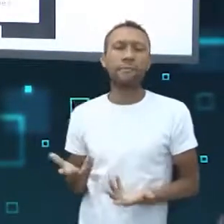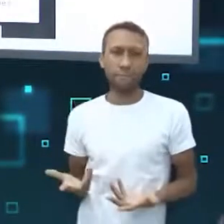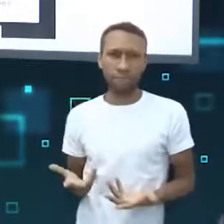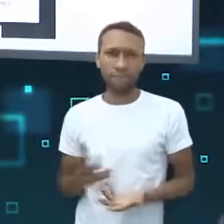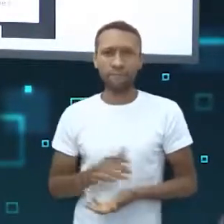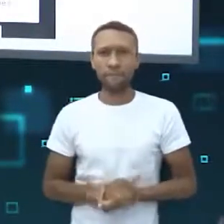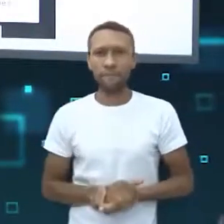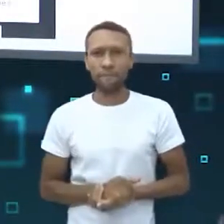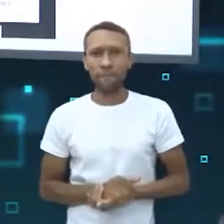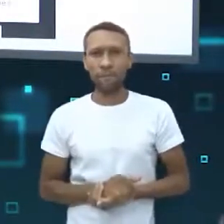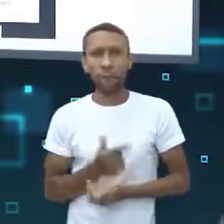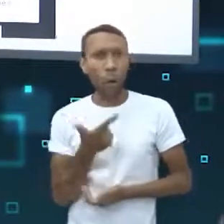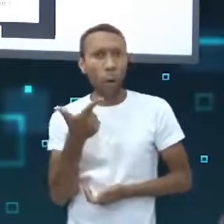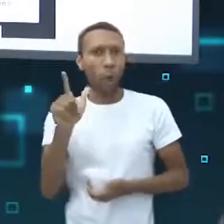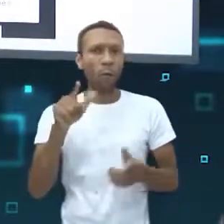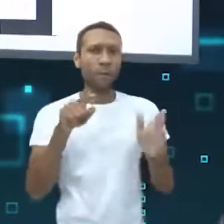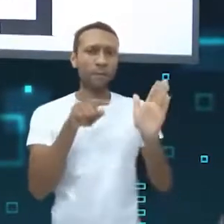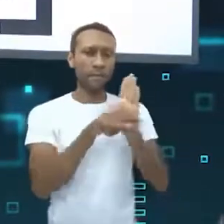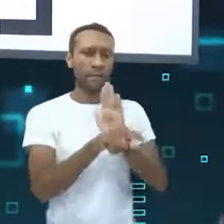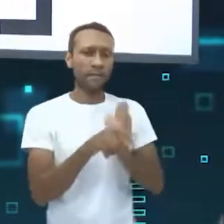Vamos para a próxima pergunta.